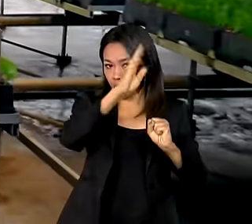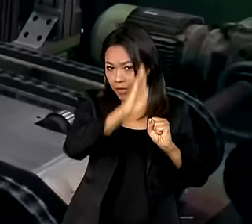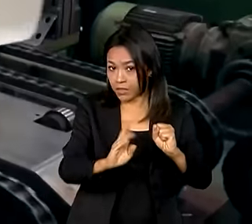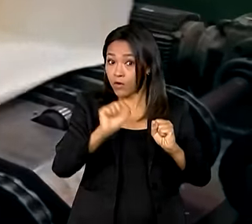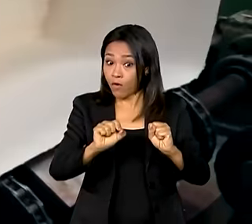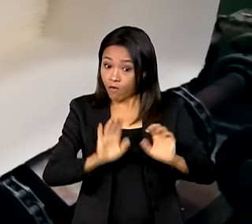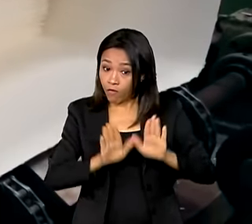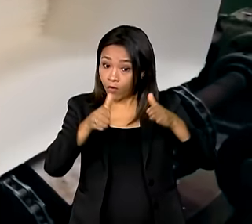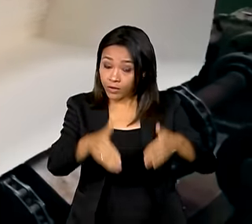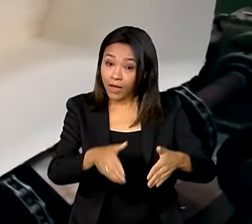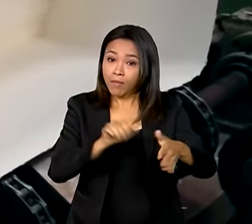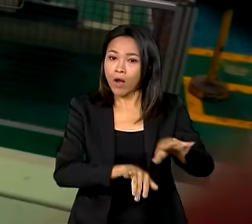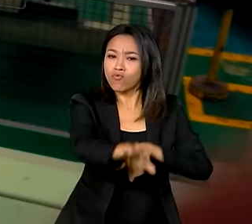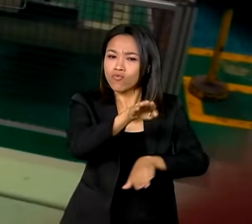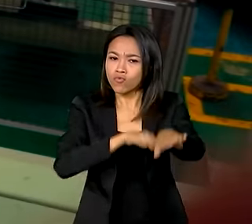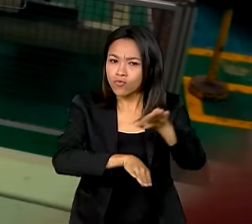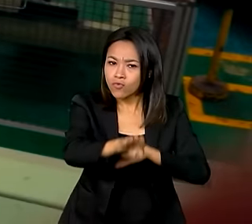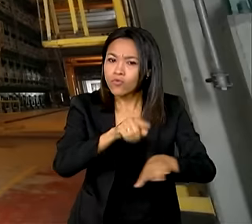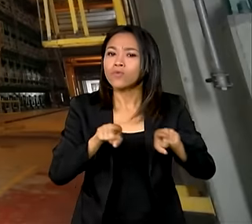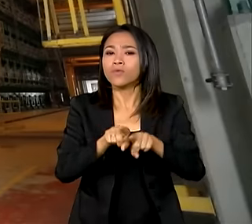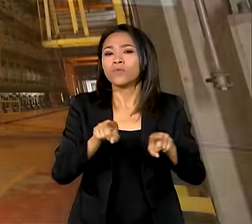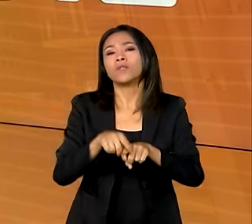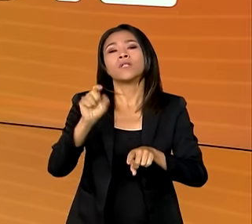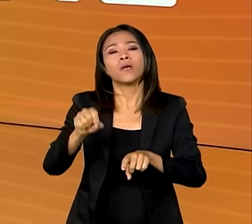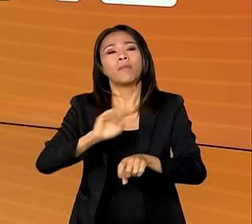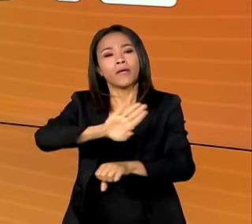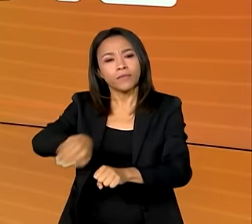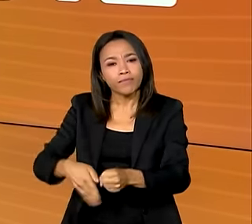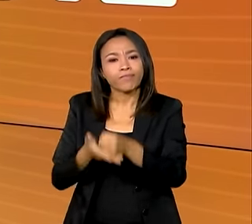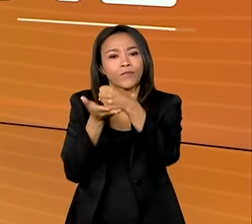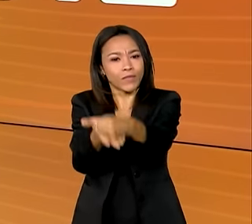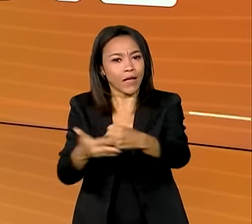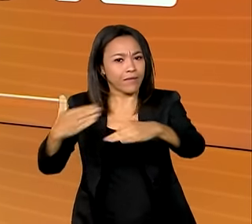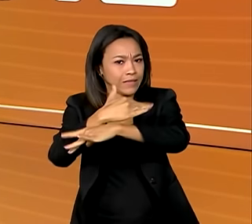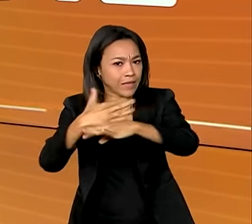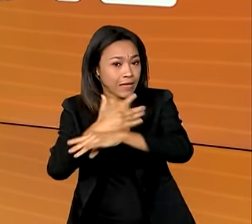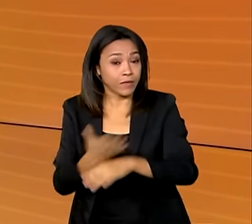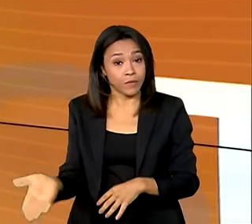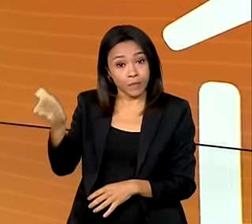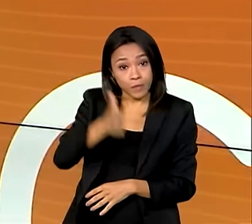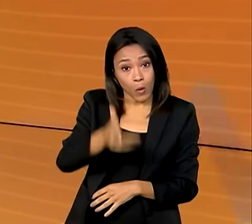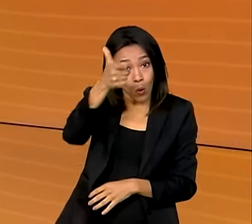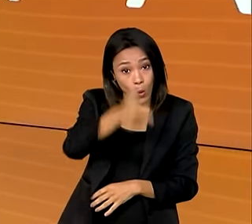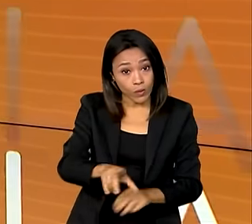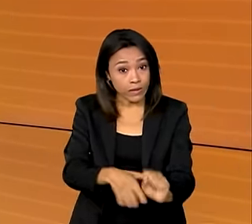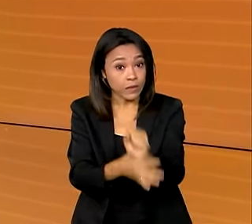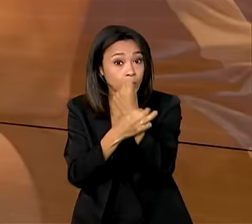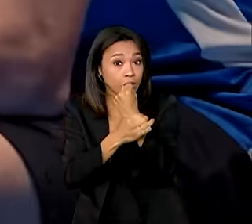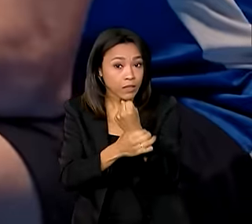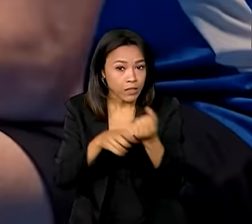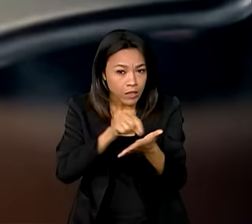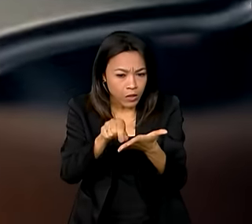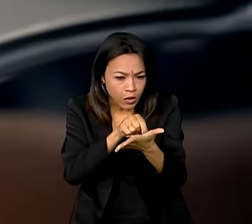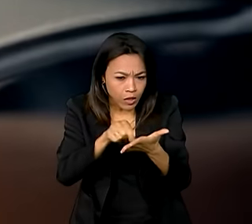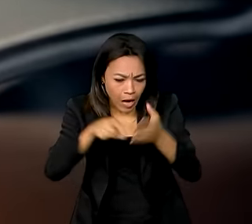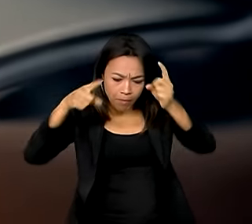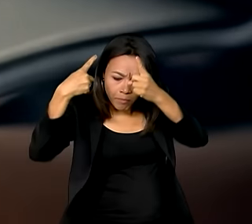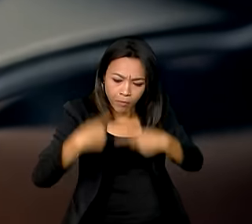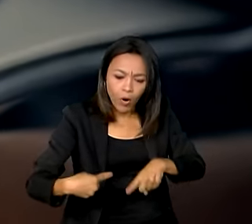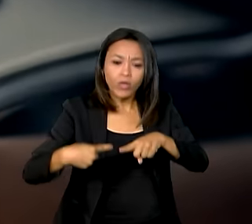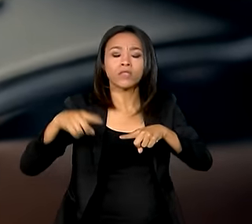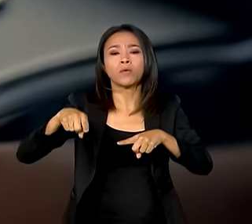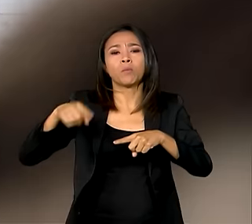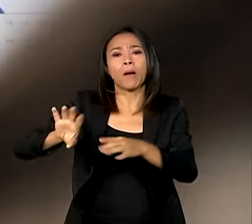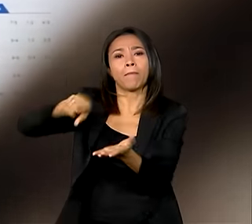mobilidade verde e cidades sustentáveis. Mais segurança no mercado de apostas. Governo Federal firma parceria